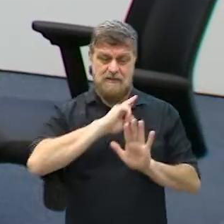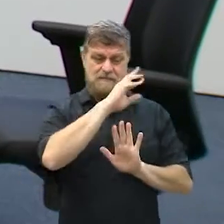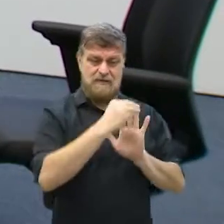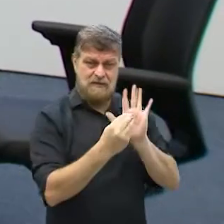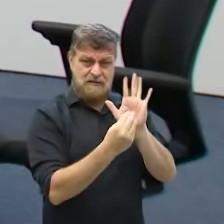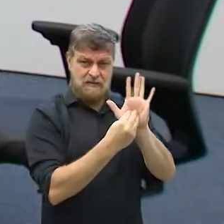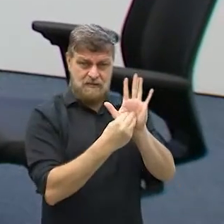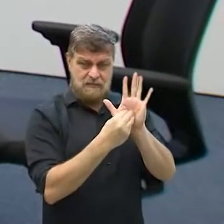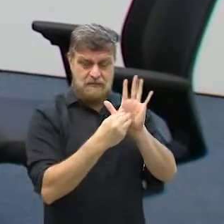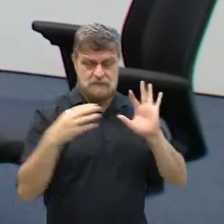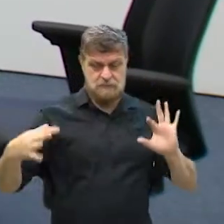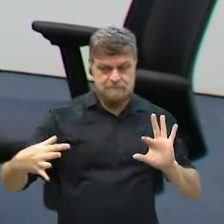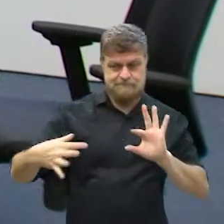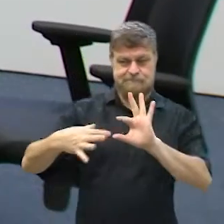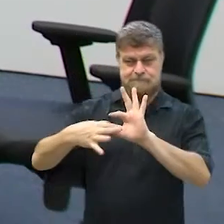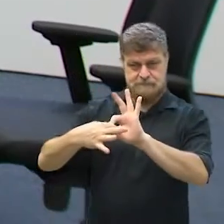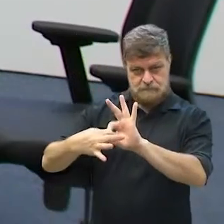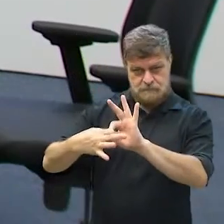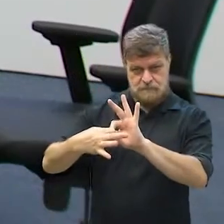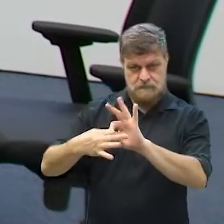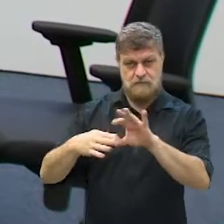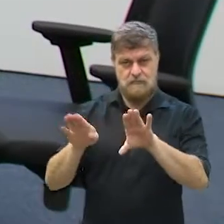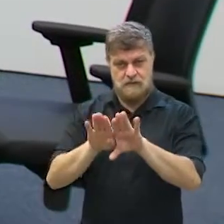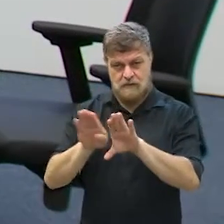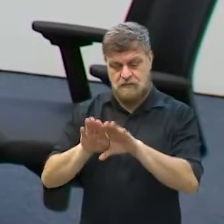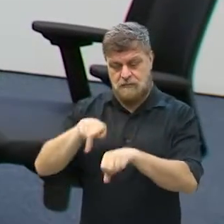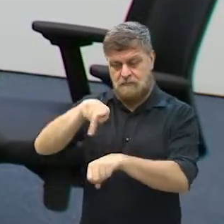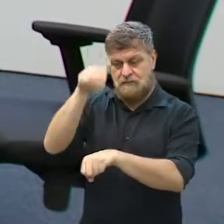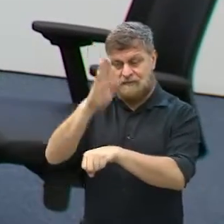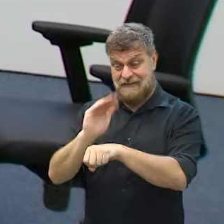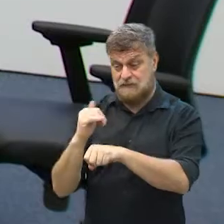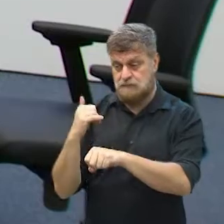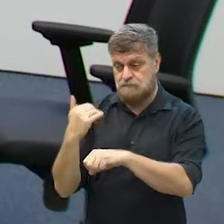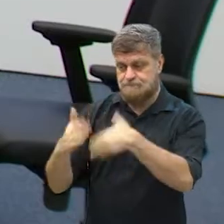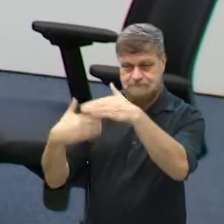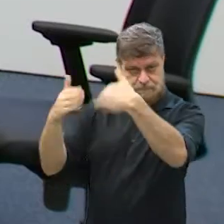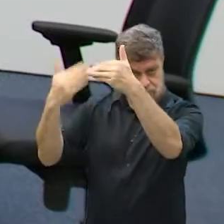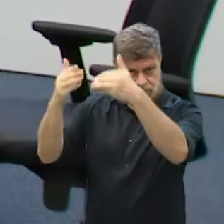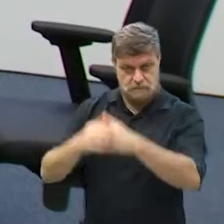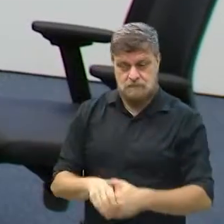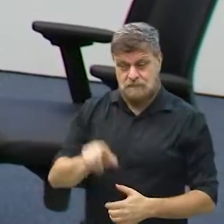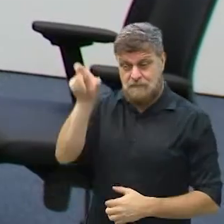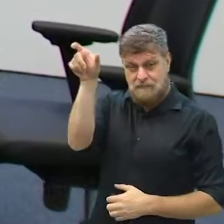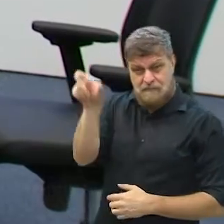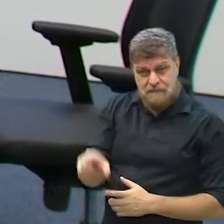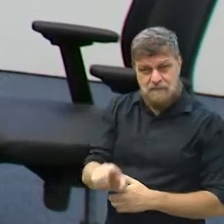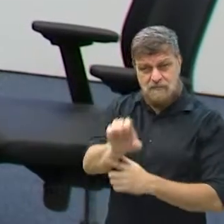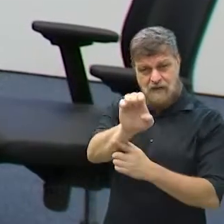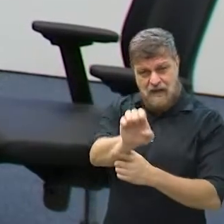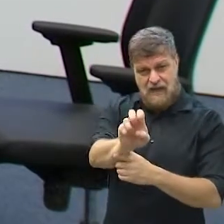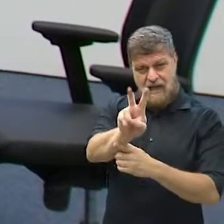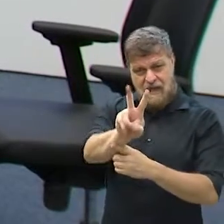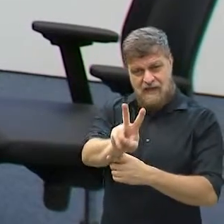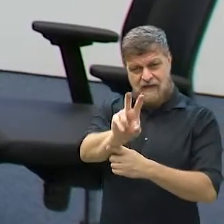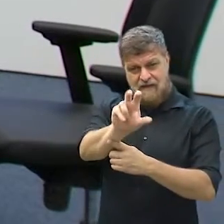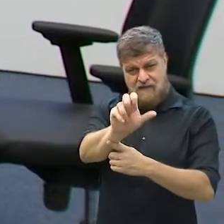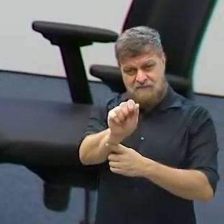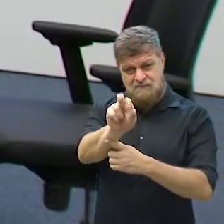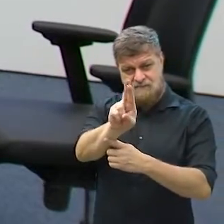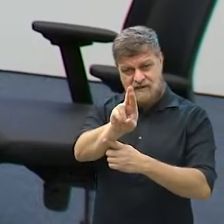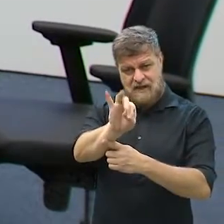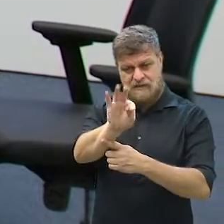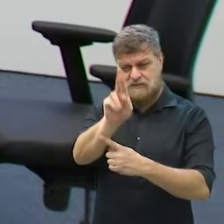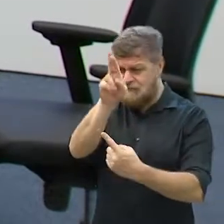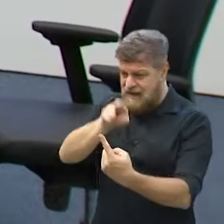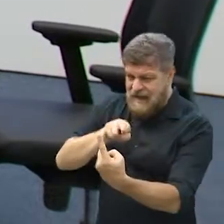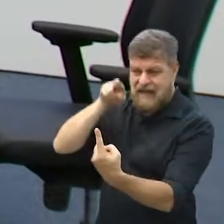também do meio ambiente, que está muito linkado à questão do desenvolvimento no país. Então, o Evaristo é uma grande referência e eu